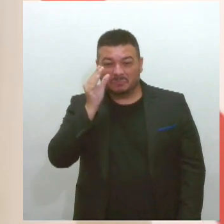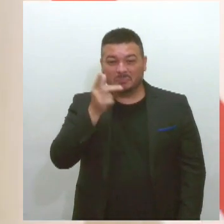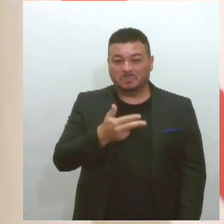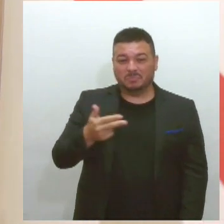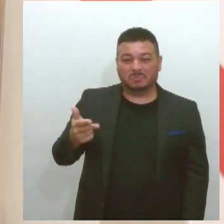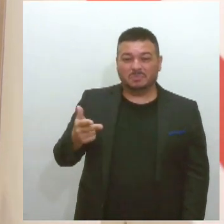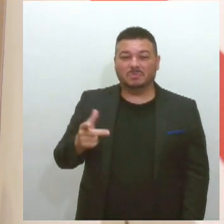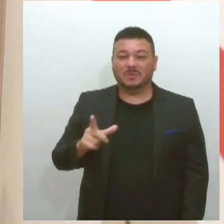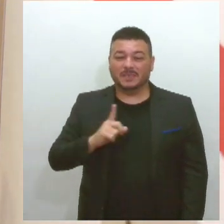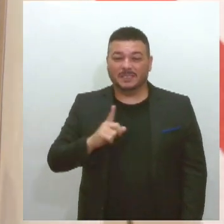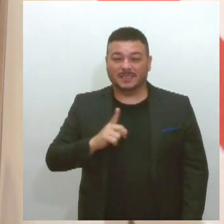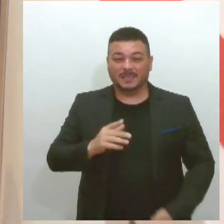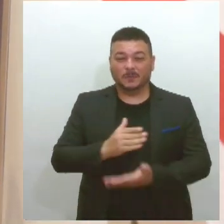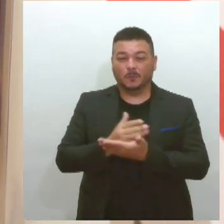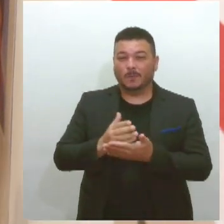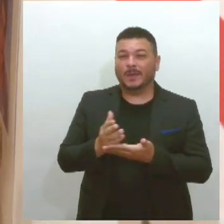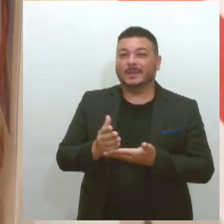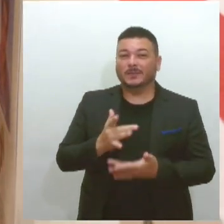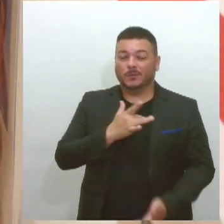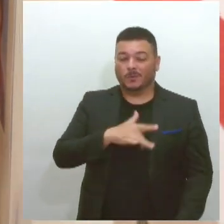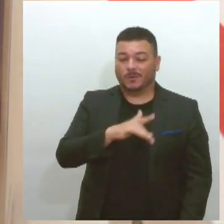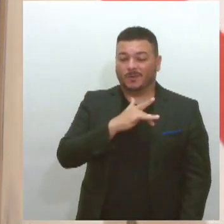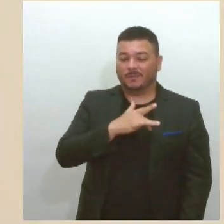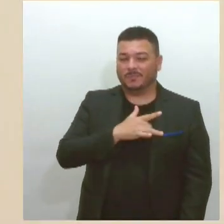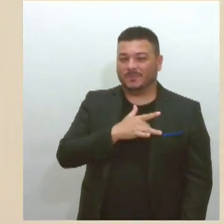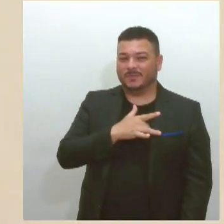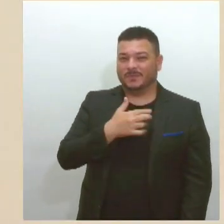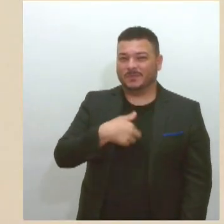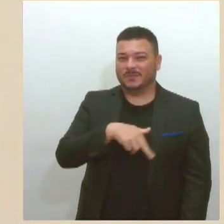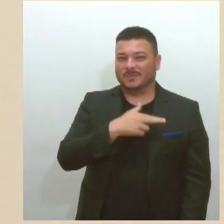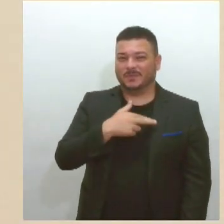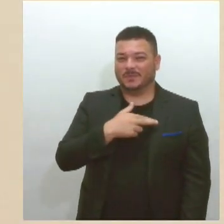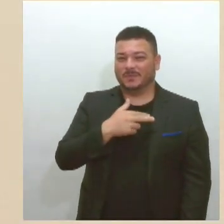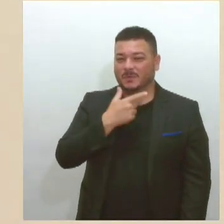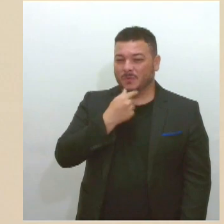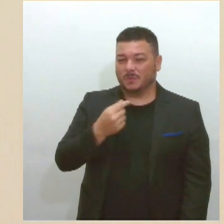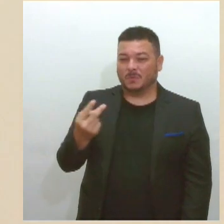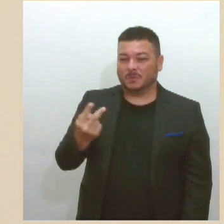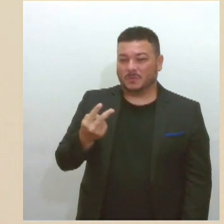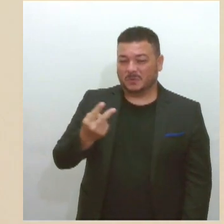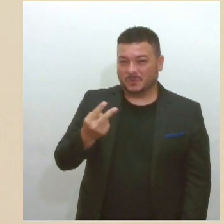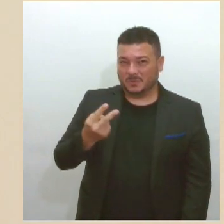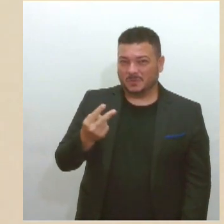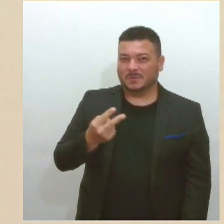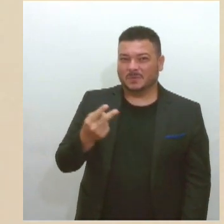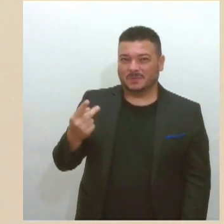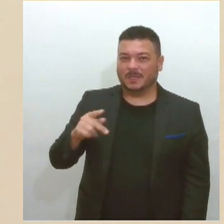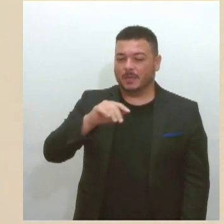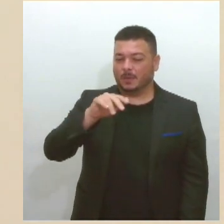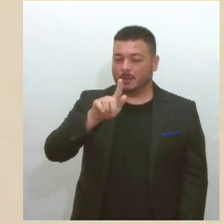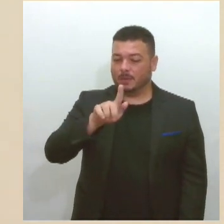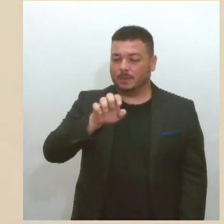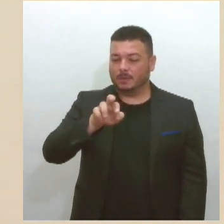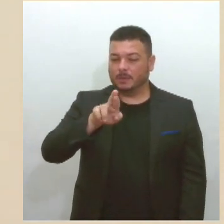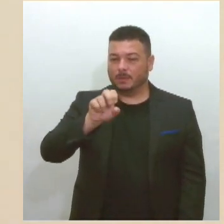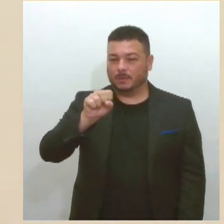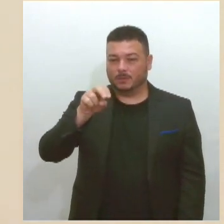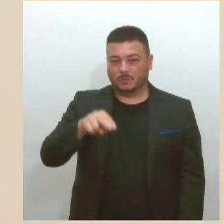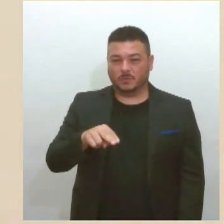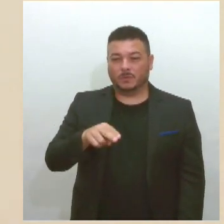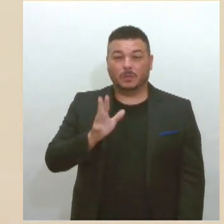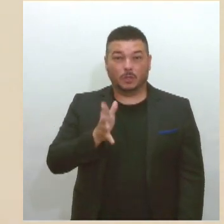do romance com seu segundo marido Gerson Filho após sofrer imposição amorosa já divorciada